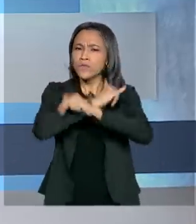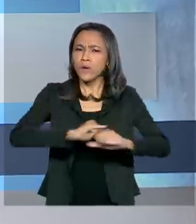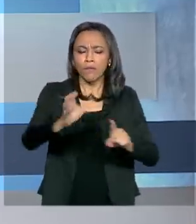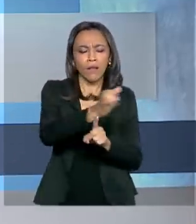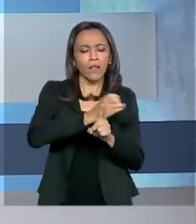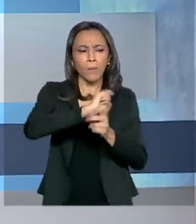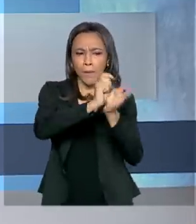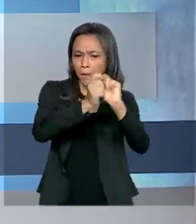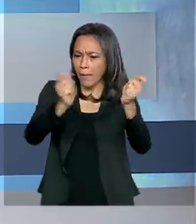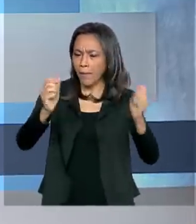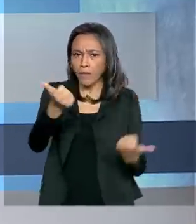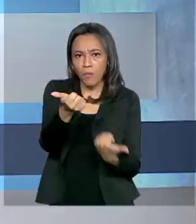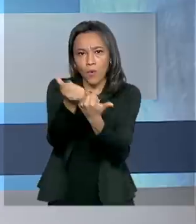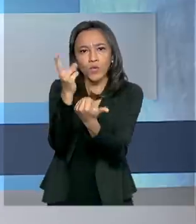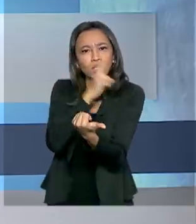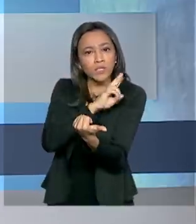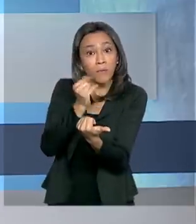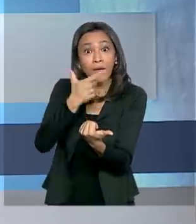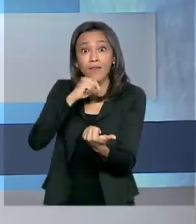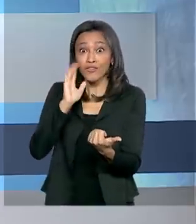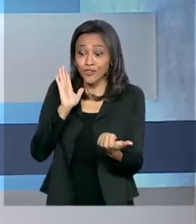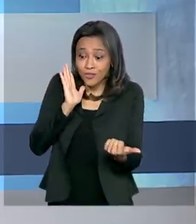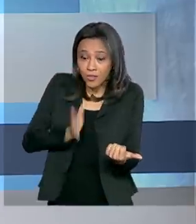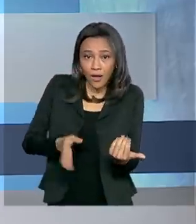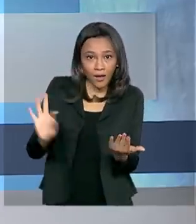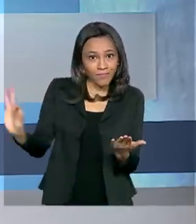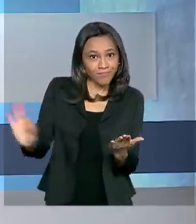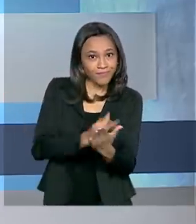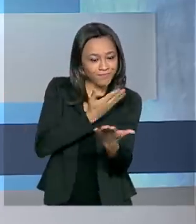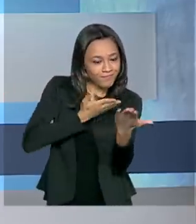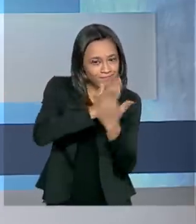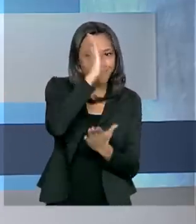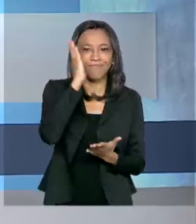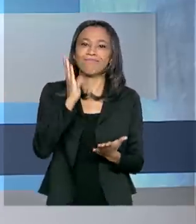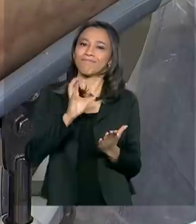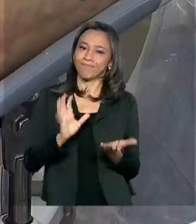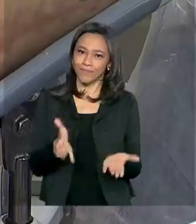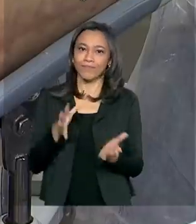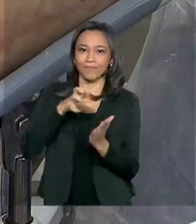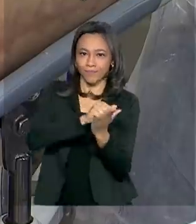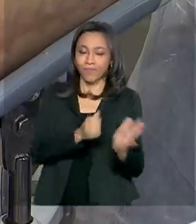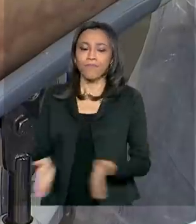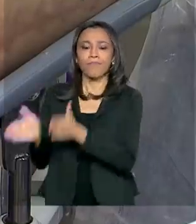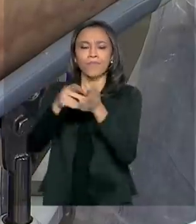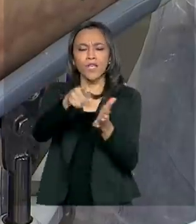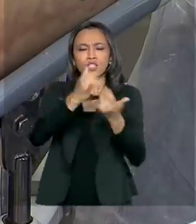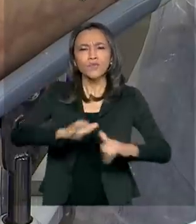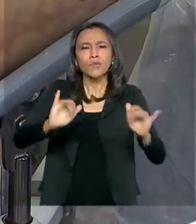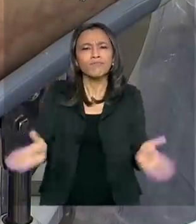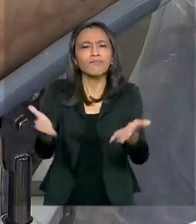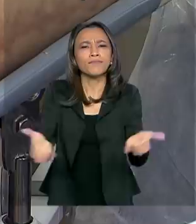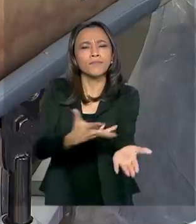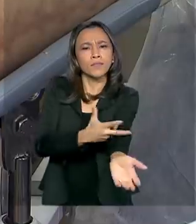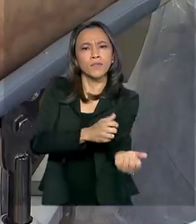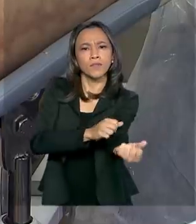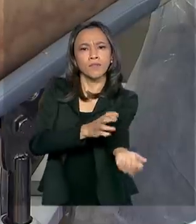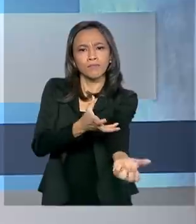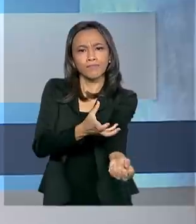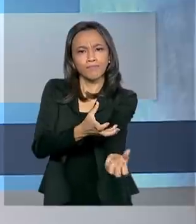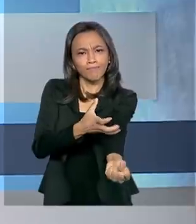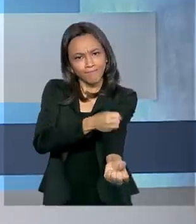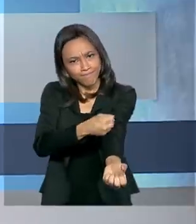pagamento do auxílio emergencial para quem acaba de ter o cadastro aprovado. Campanha incentiva a doação de sangue na pandemia.